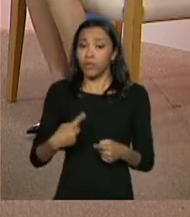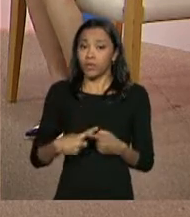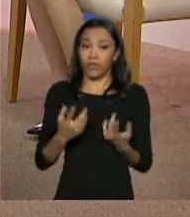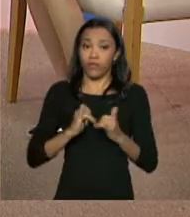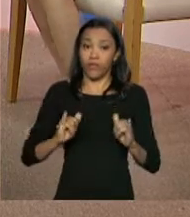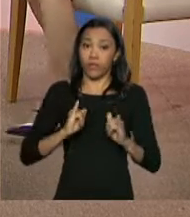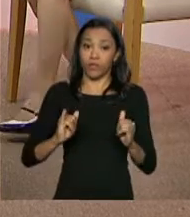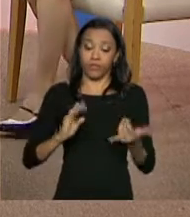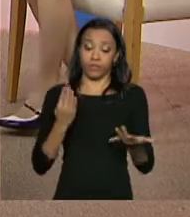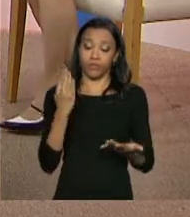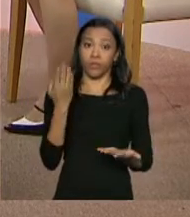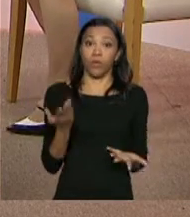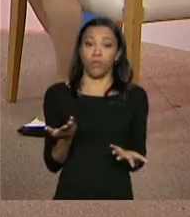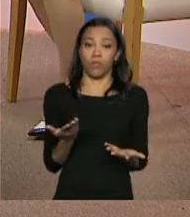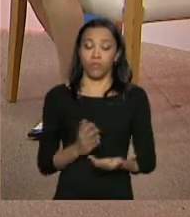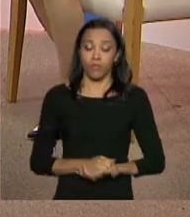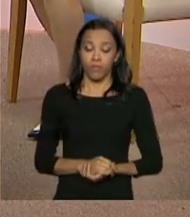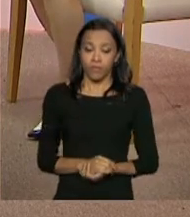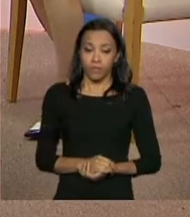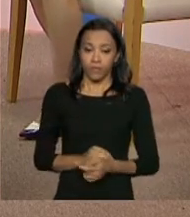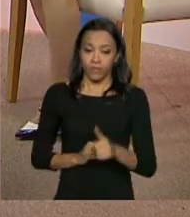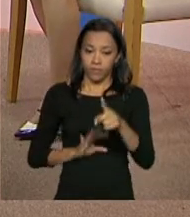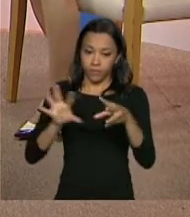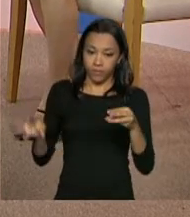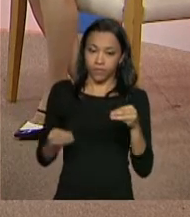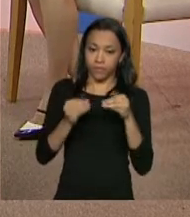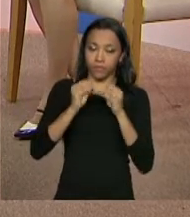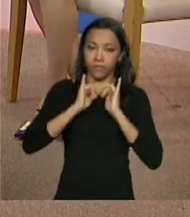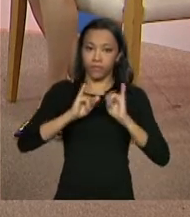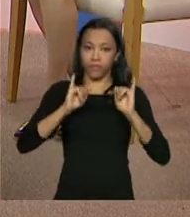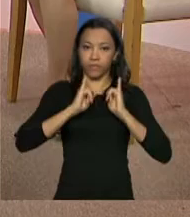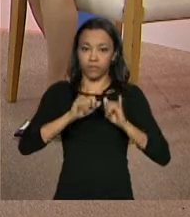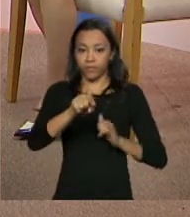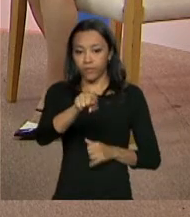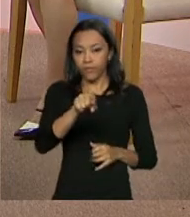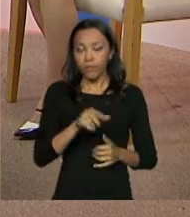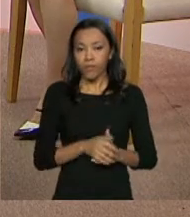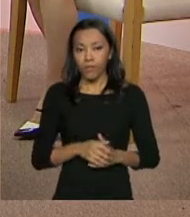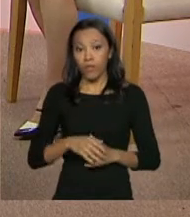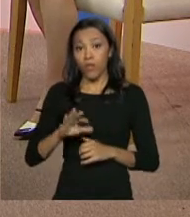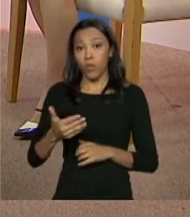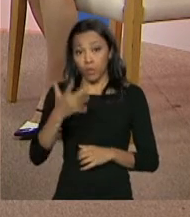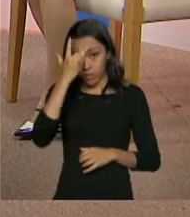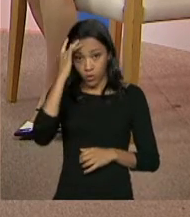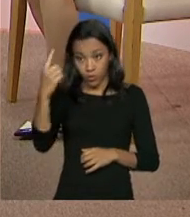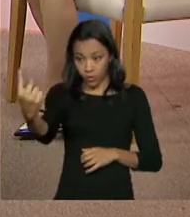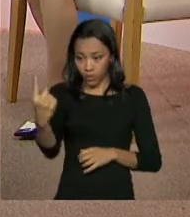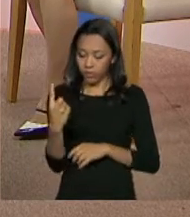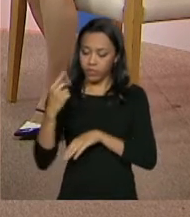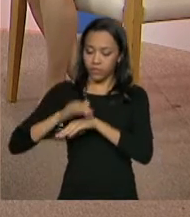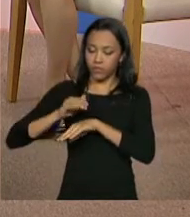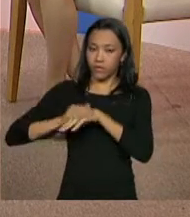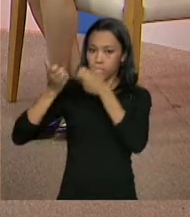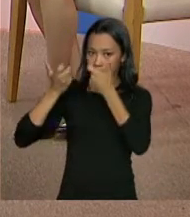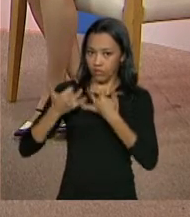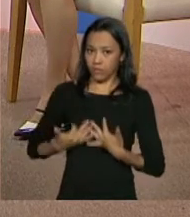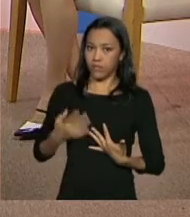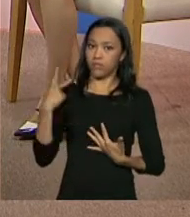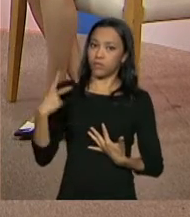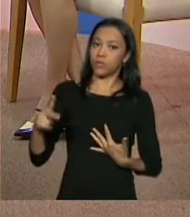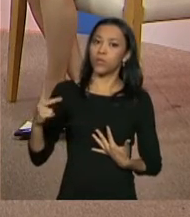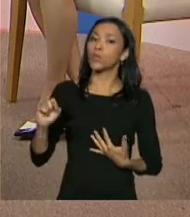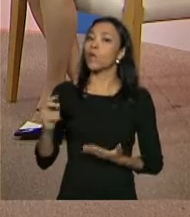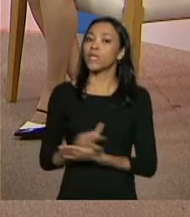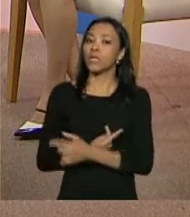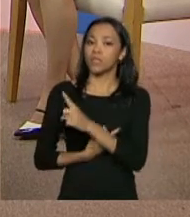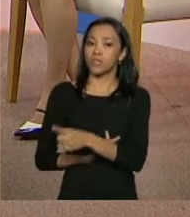É, eu acho que eu vou cumprimentar, assim, o valor da autodeclaração para a gente, ele é muito importante, primeiro, no sentido de que é o